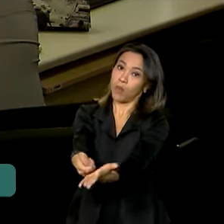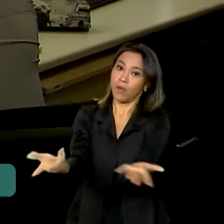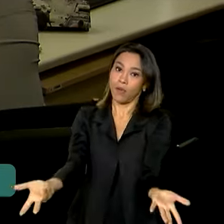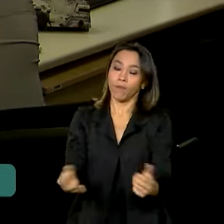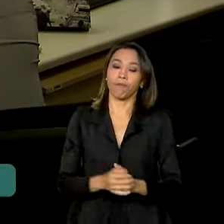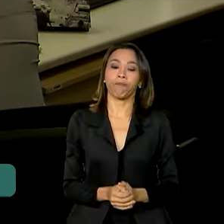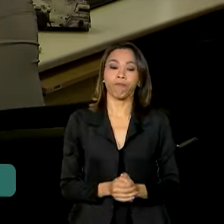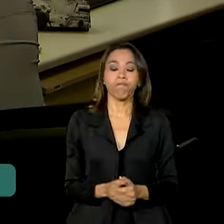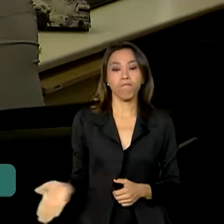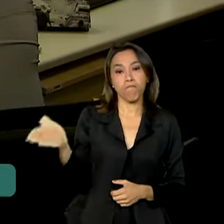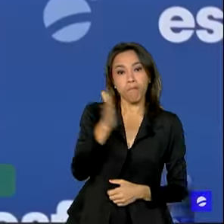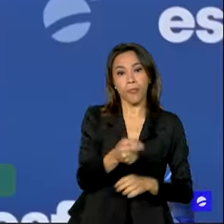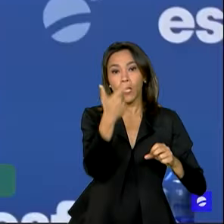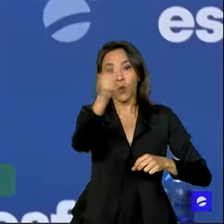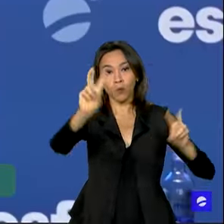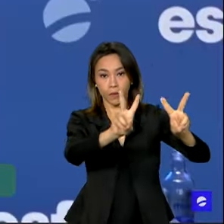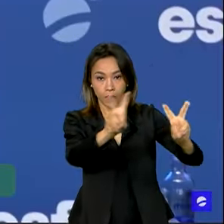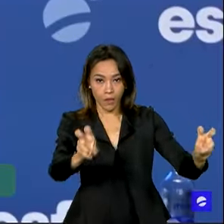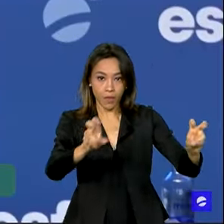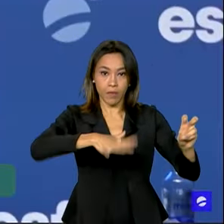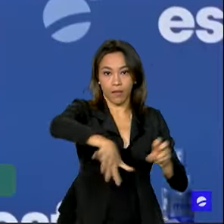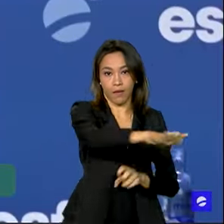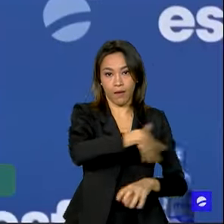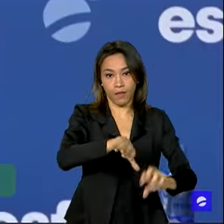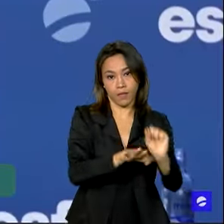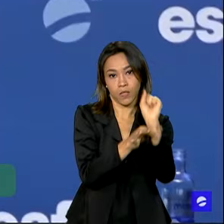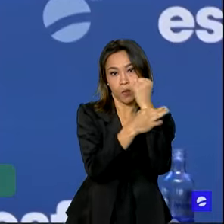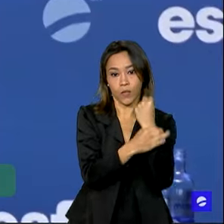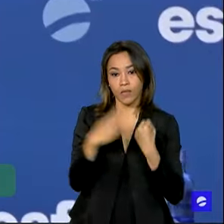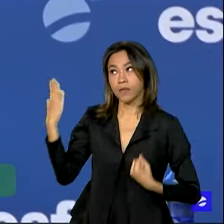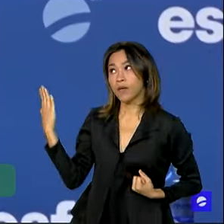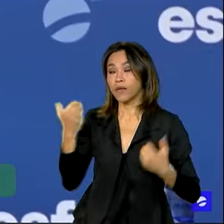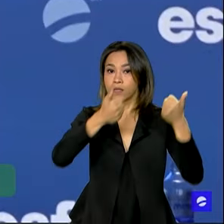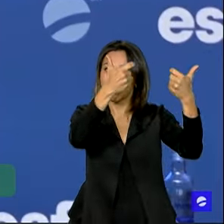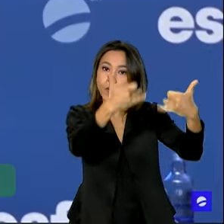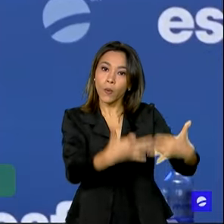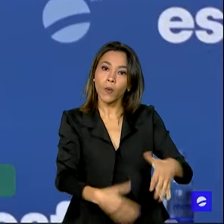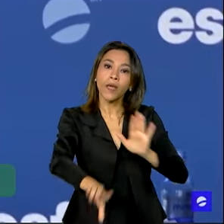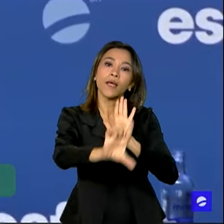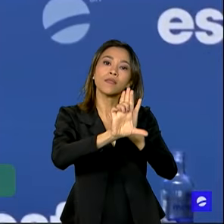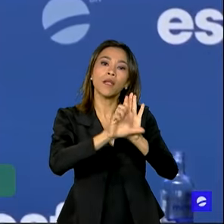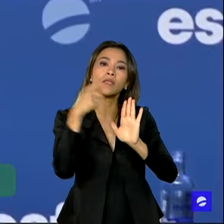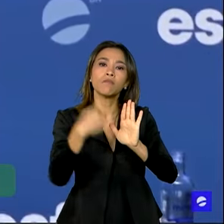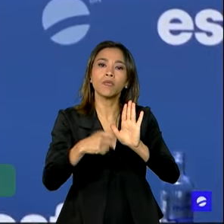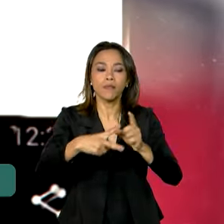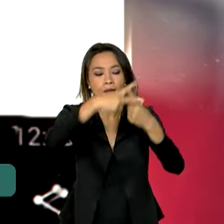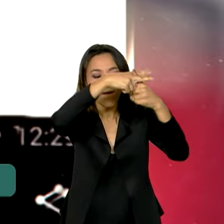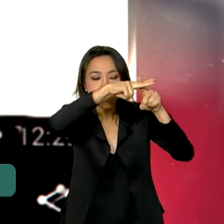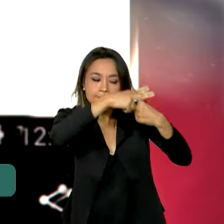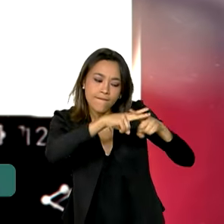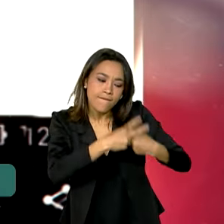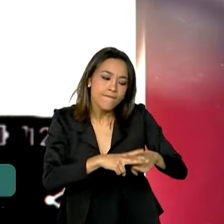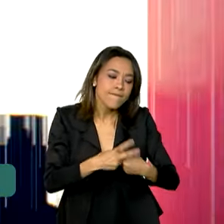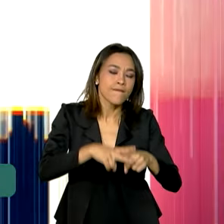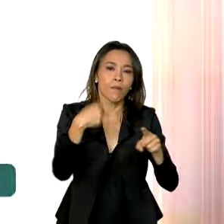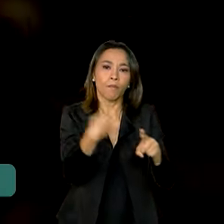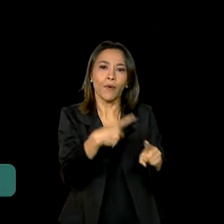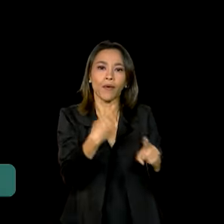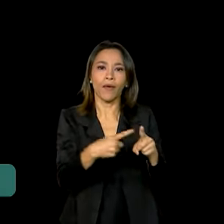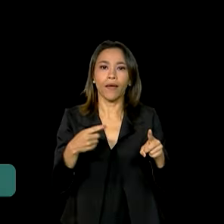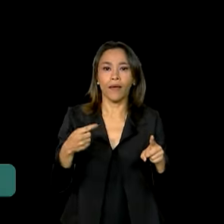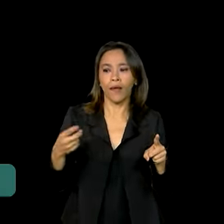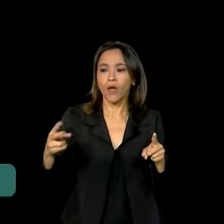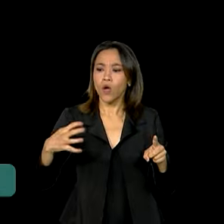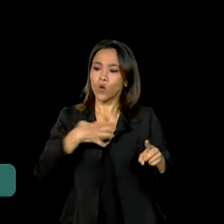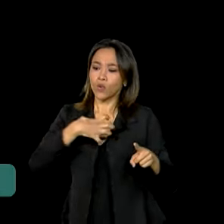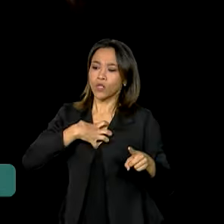pública, o ministro da Justiça, Ricardo Lewandowski, disse que as leis precisam ser atualizadas porque a própria forma